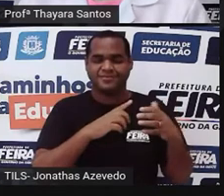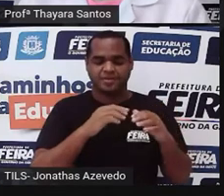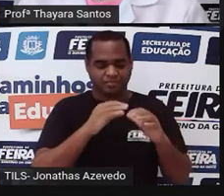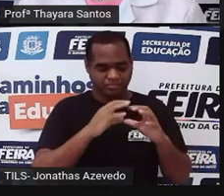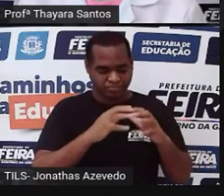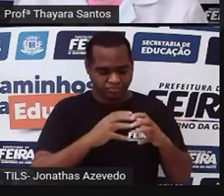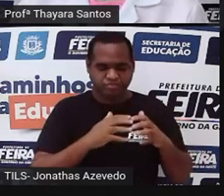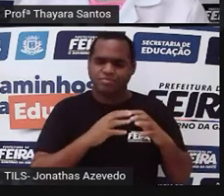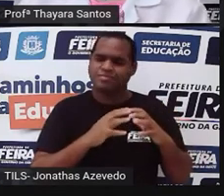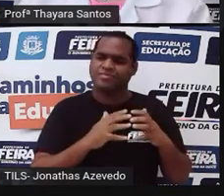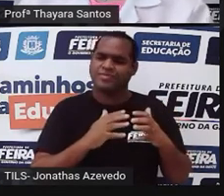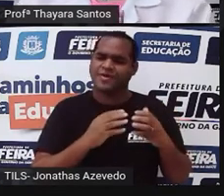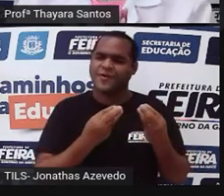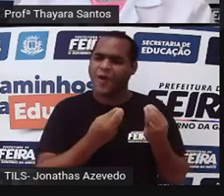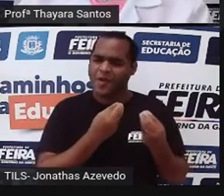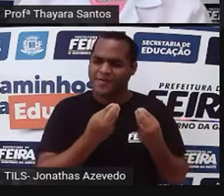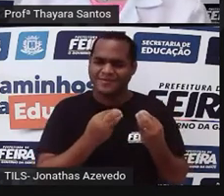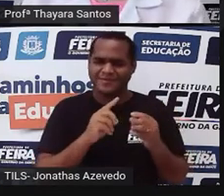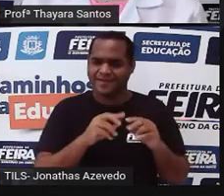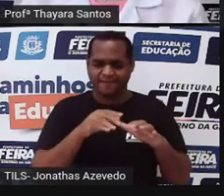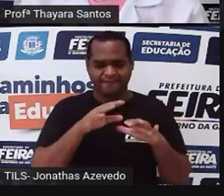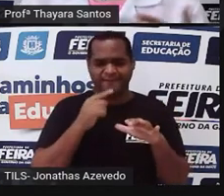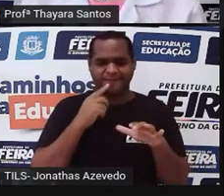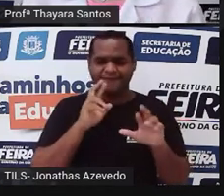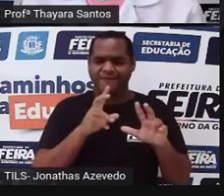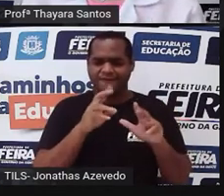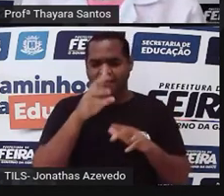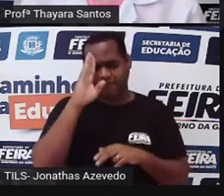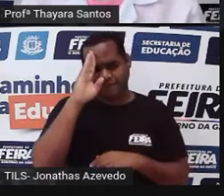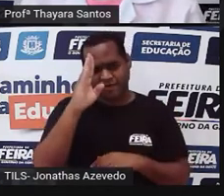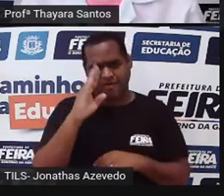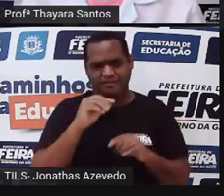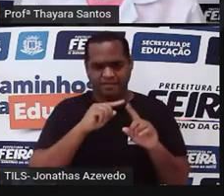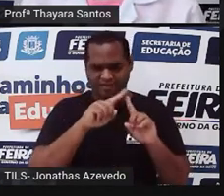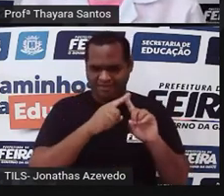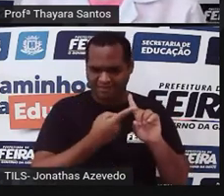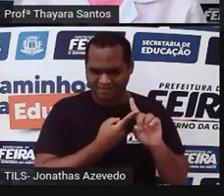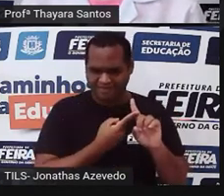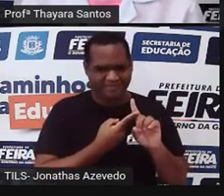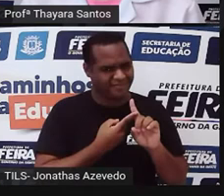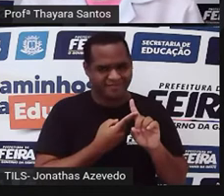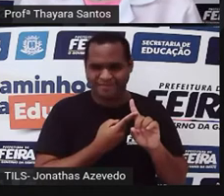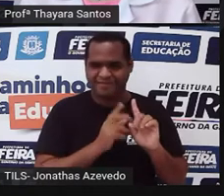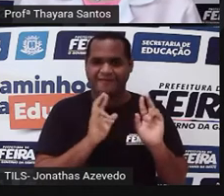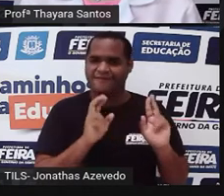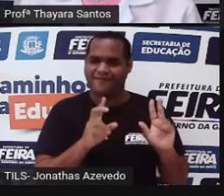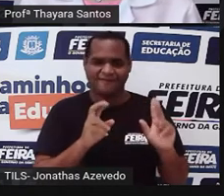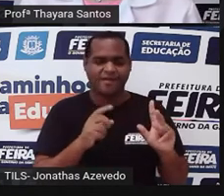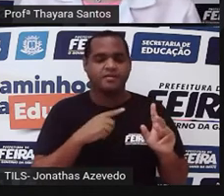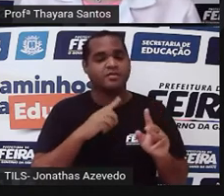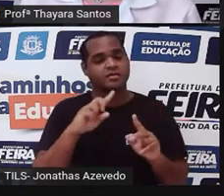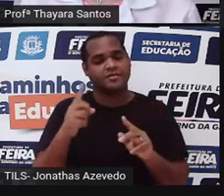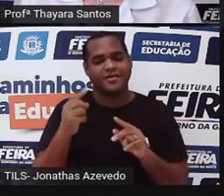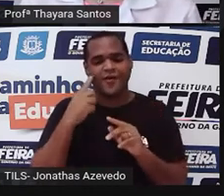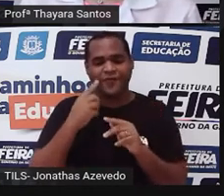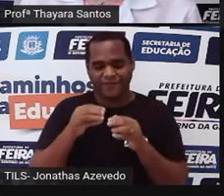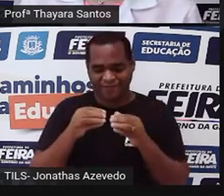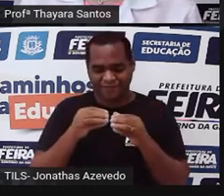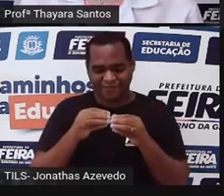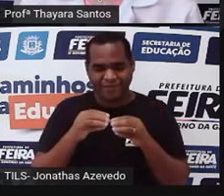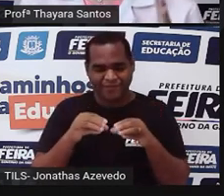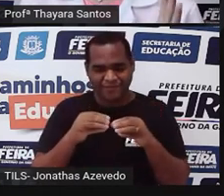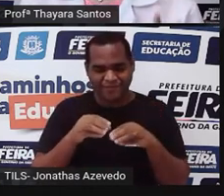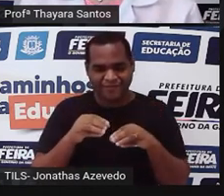desenvolvimento desses animais é direto. O quer dizer isso? Quer dizer que eles não passam pela fase de larva, como a gente viu que acontece com os